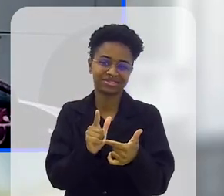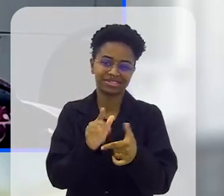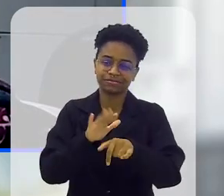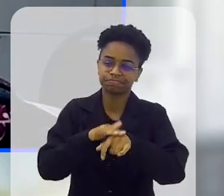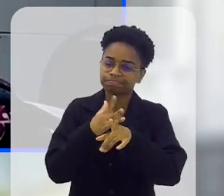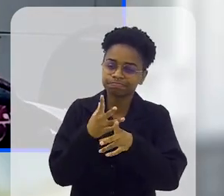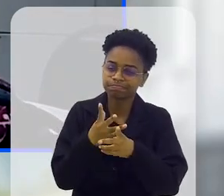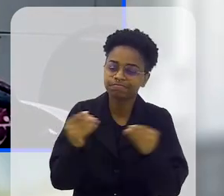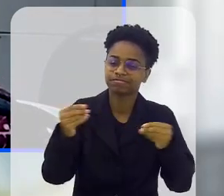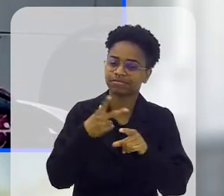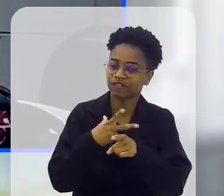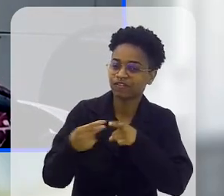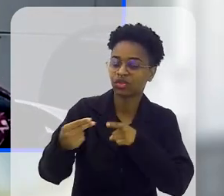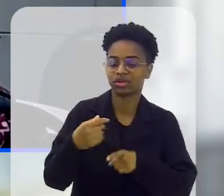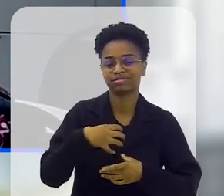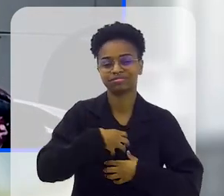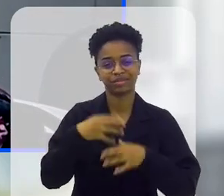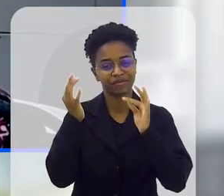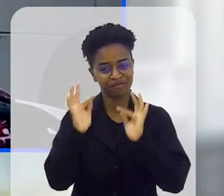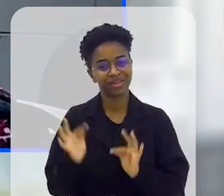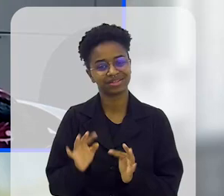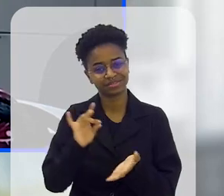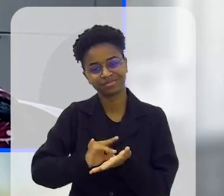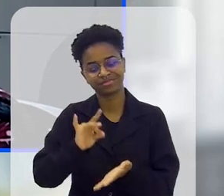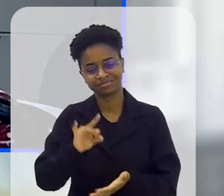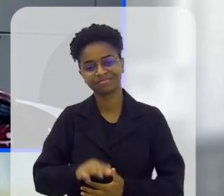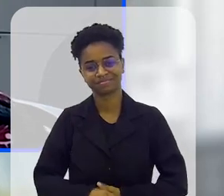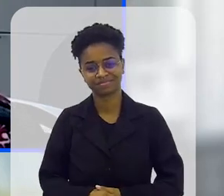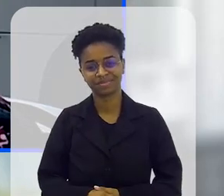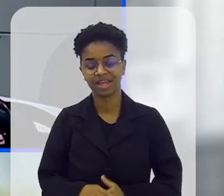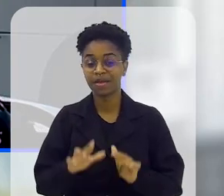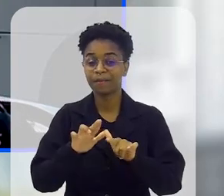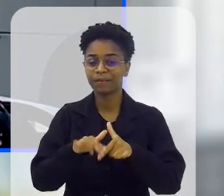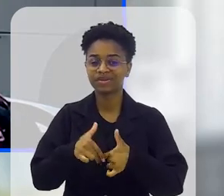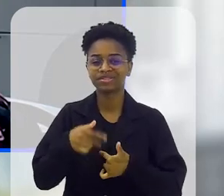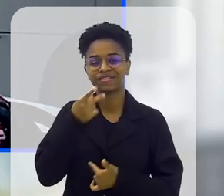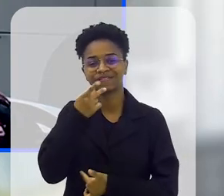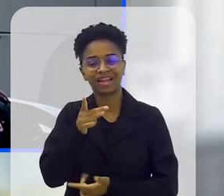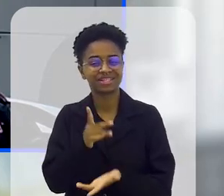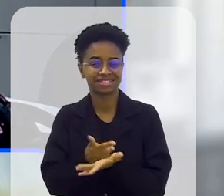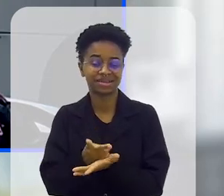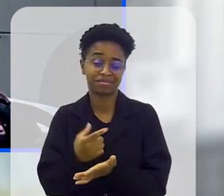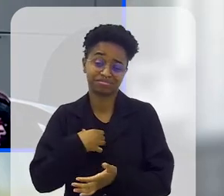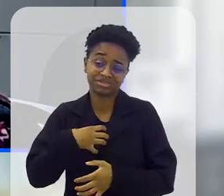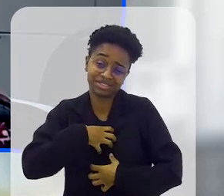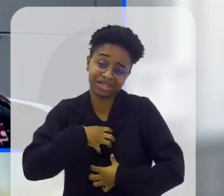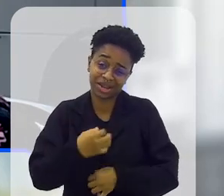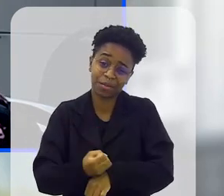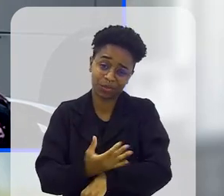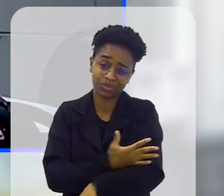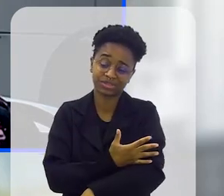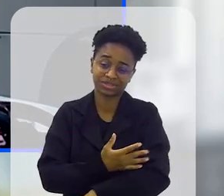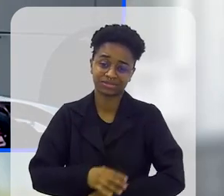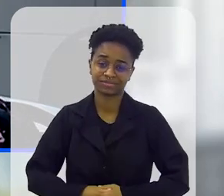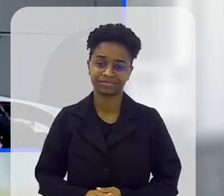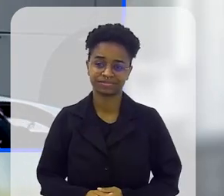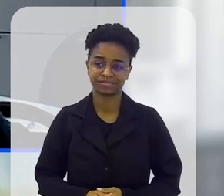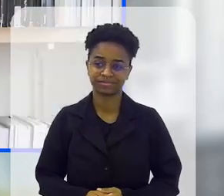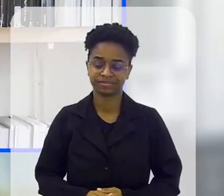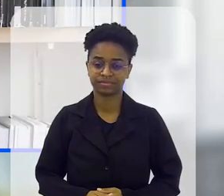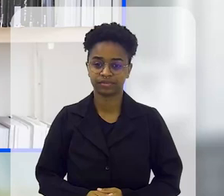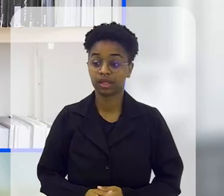a vitória, isso me deixa muito realizado, muito realizado. Por isso que eu falo muito assim, me emociono sempre, né.